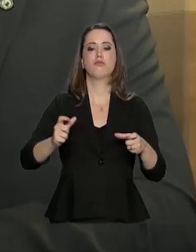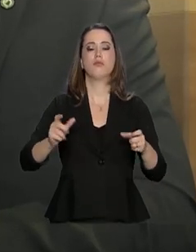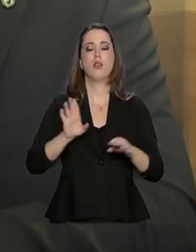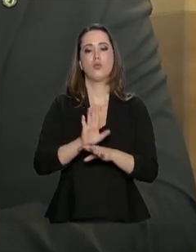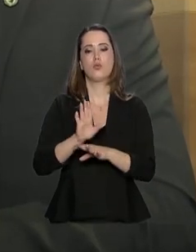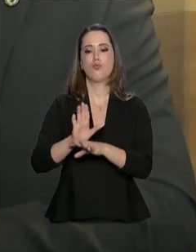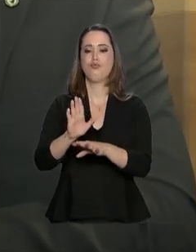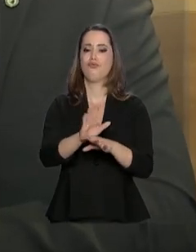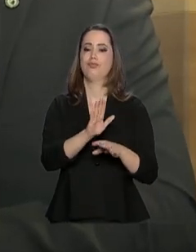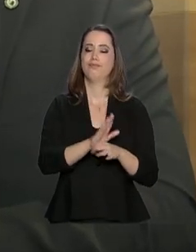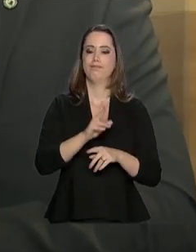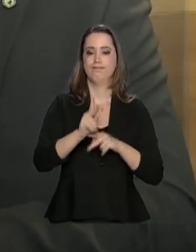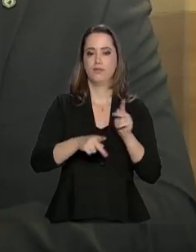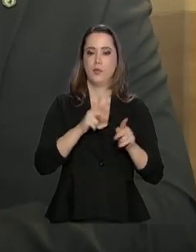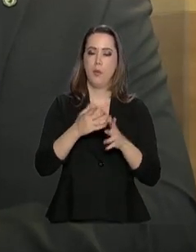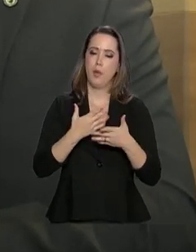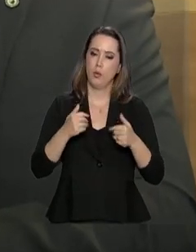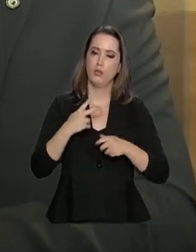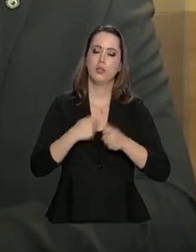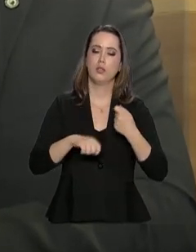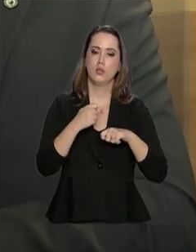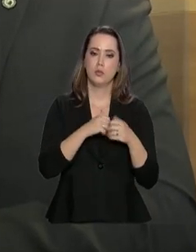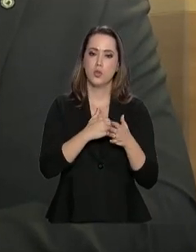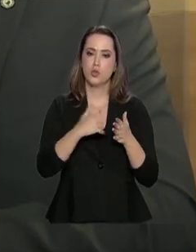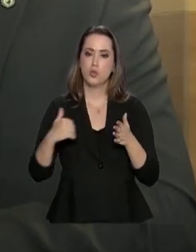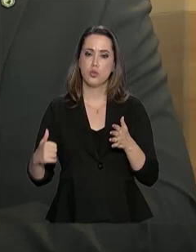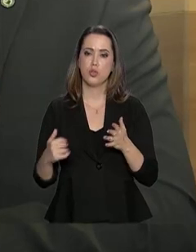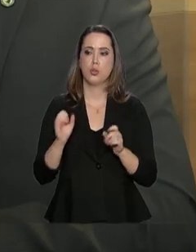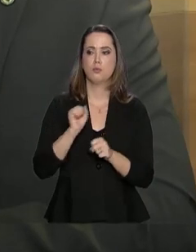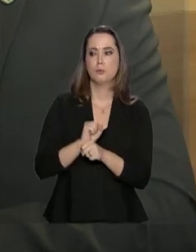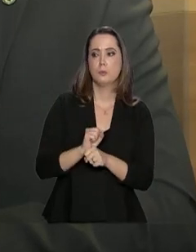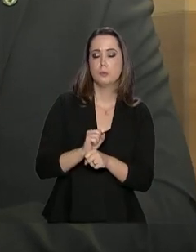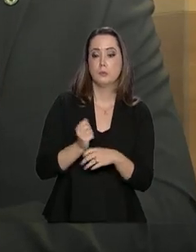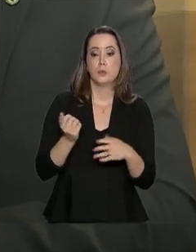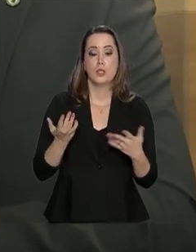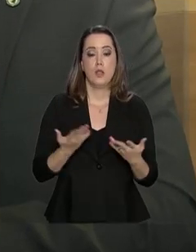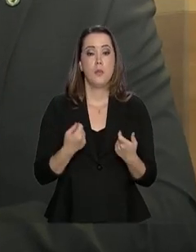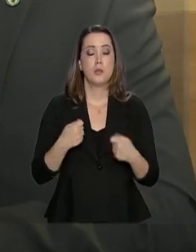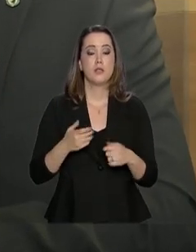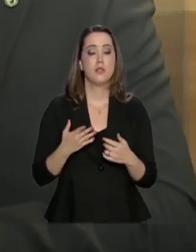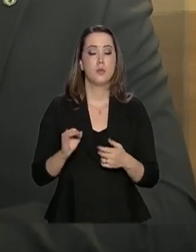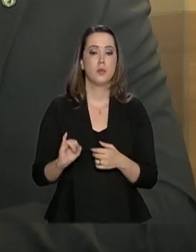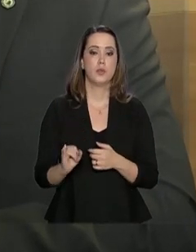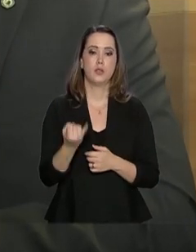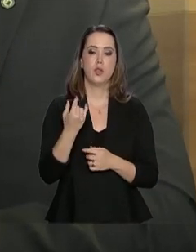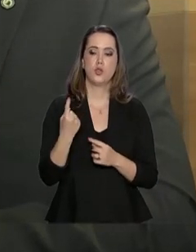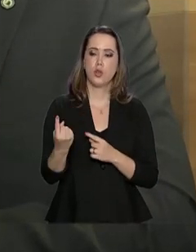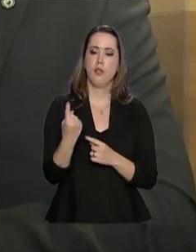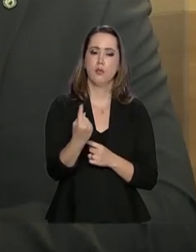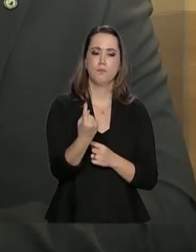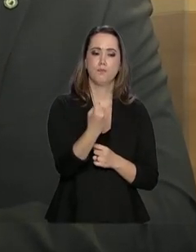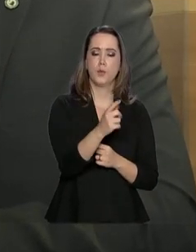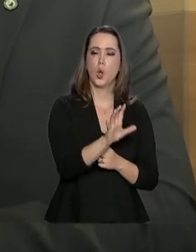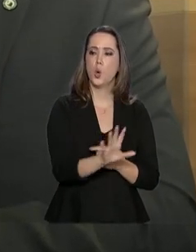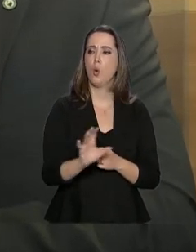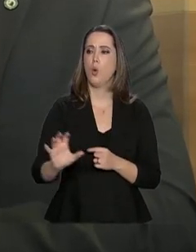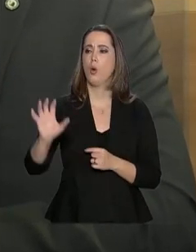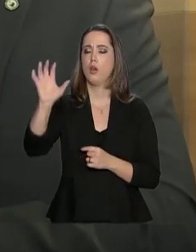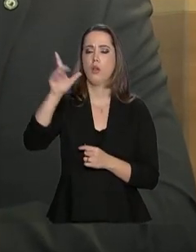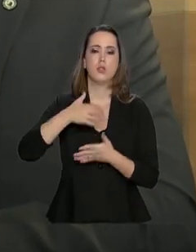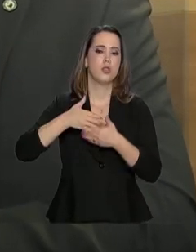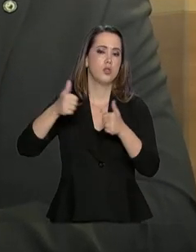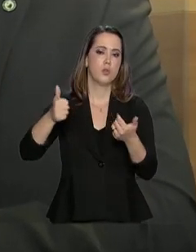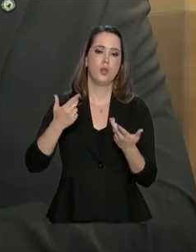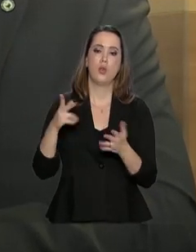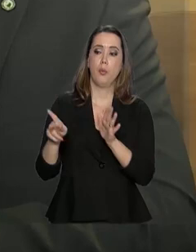benefício, dinamizando a economia, tirando da estagnação. Temos que aproveitar o que cada região tem de melhor, o seu